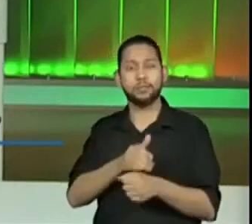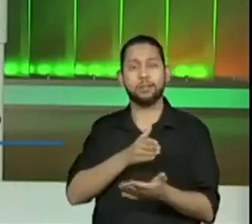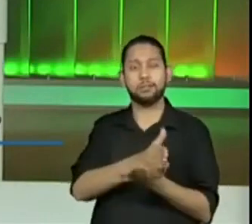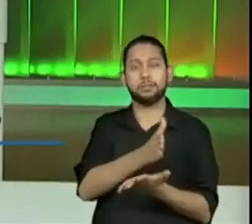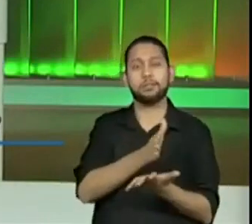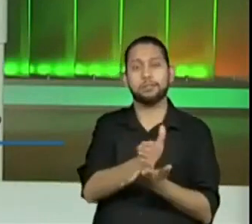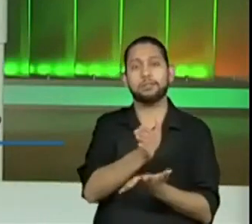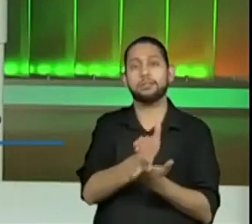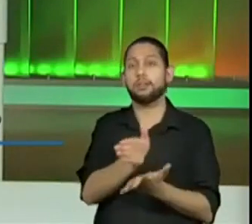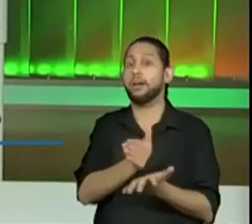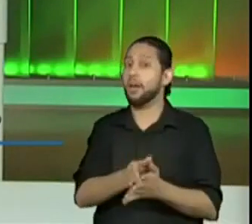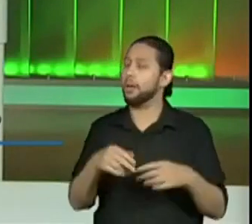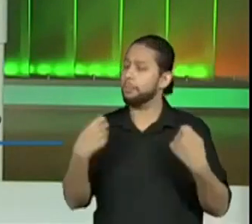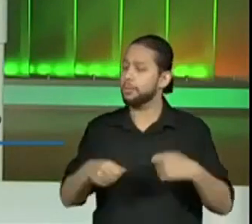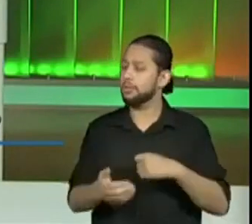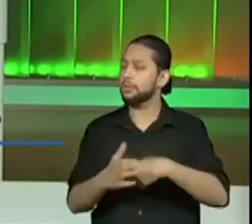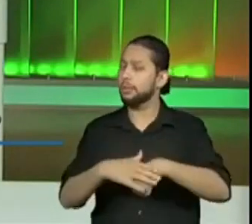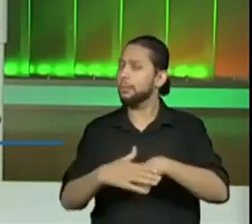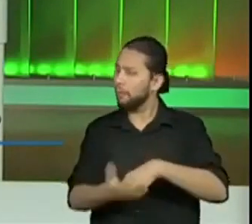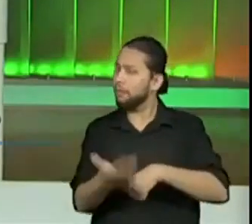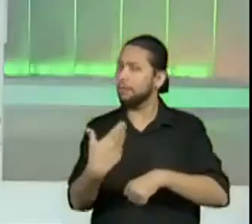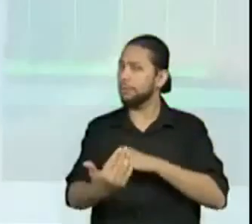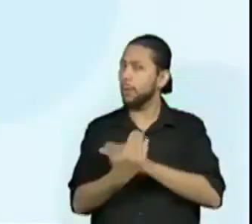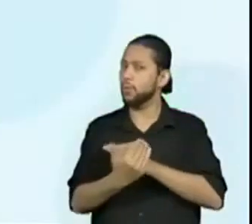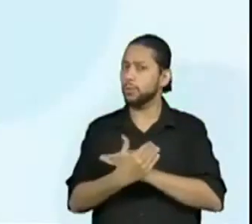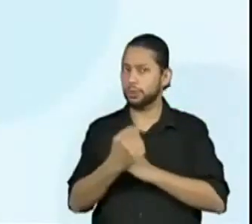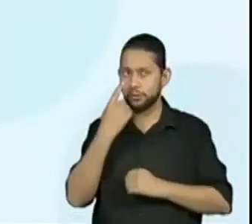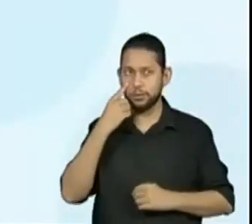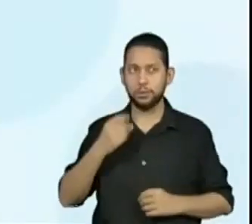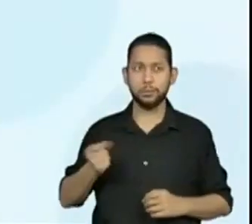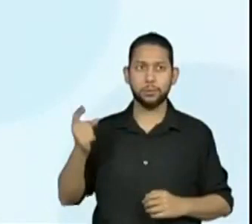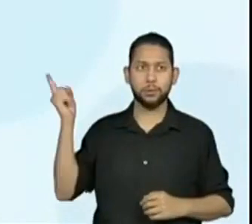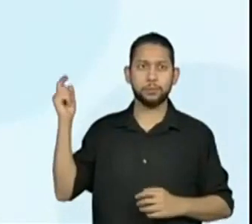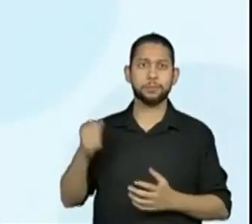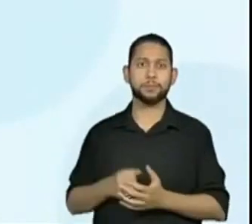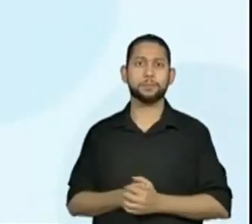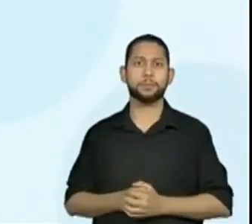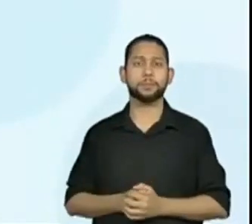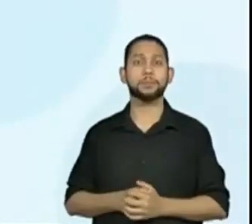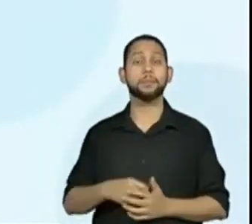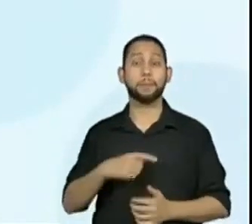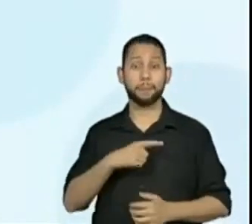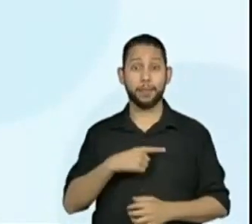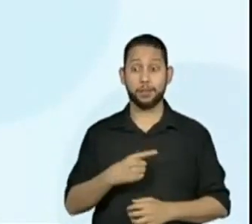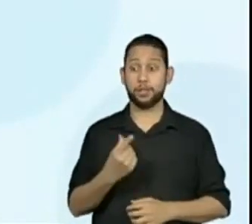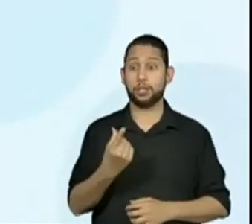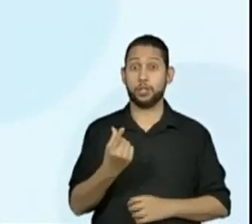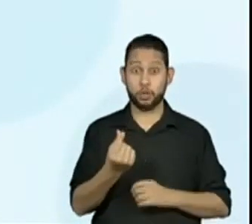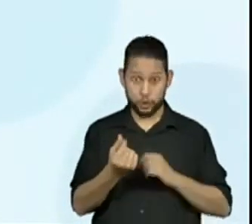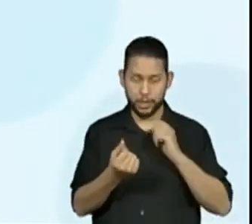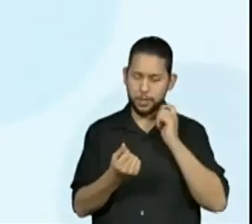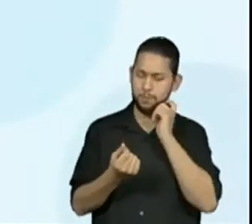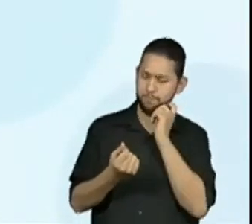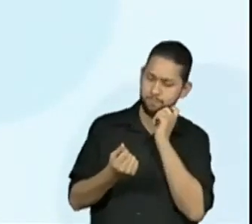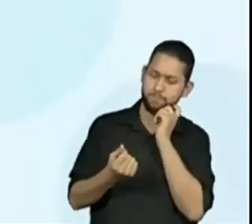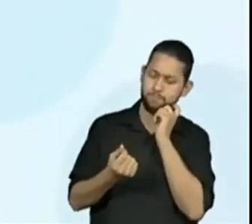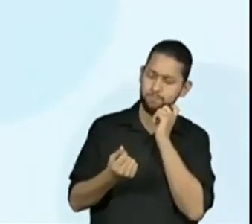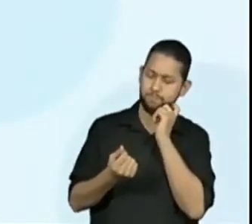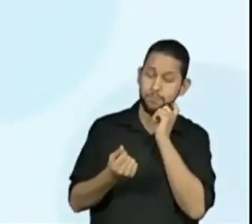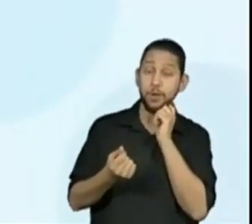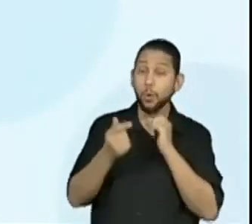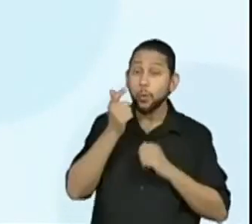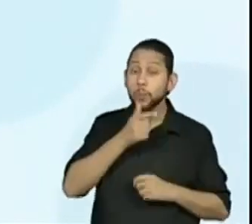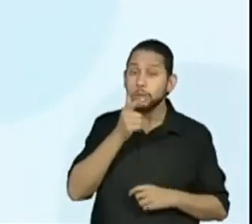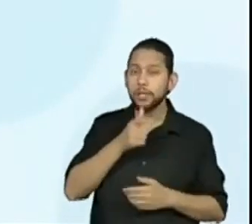pergunta e agora eu vou precisar da interação de vocês. Vamos lá? Podemos dividir o dinheiro de modo que cada uma das